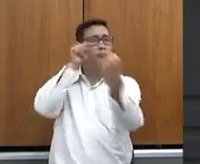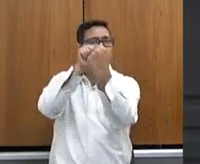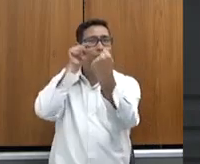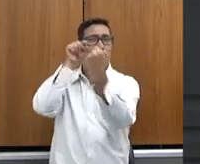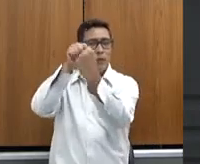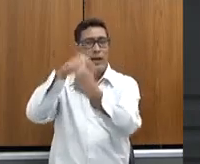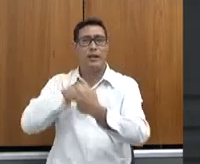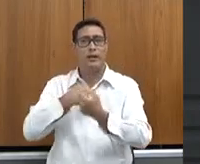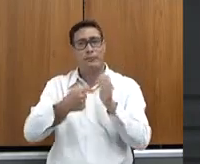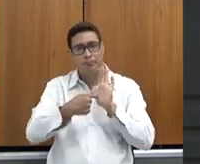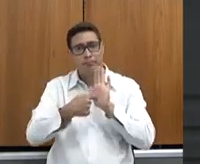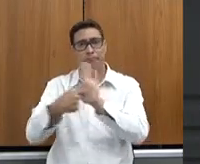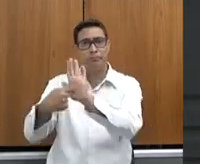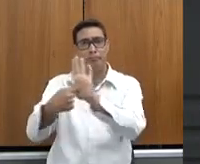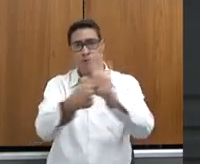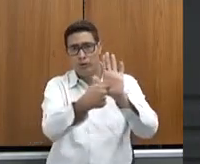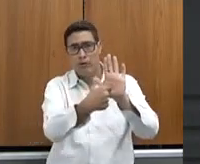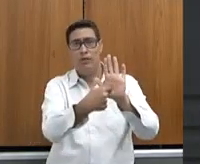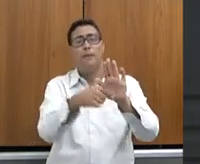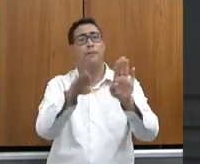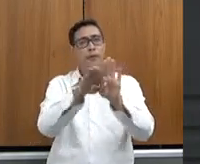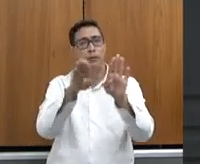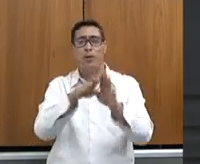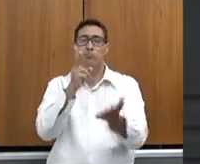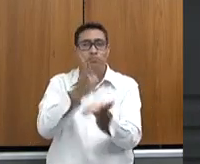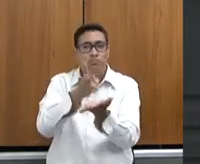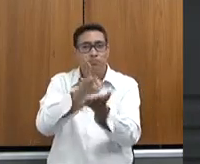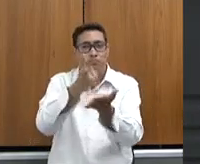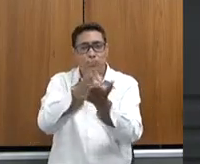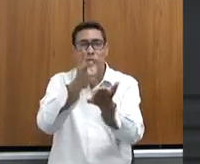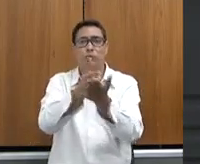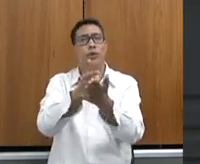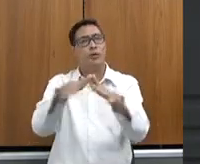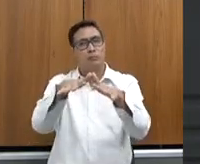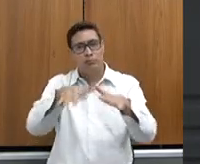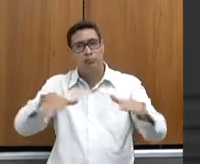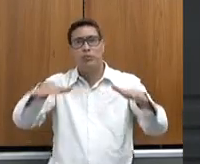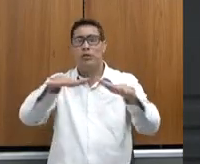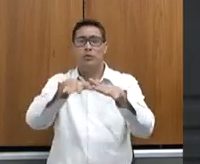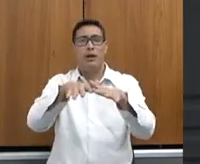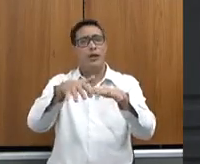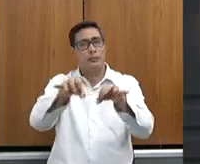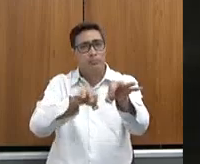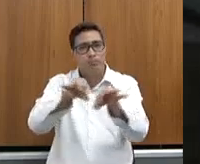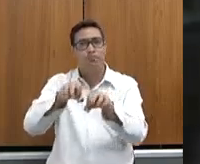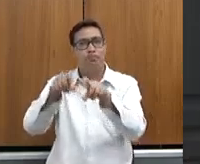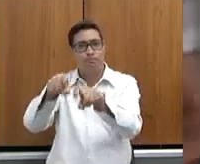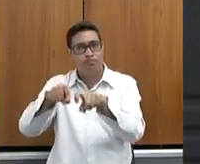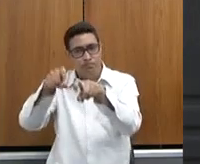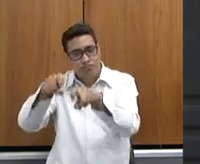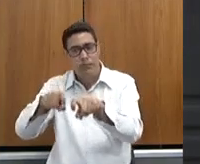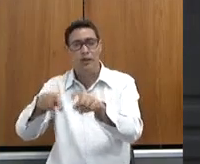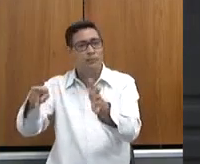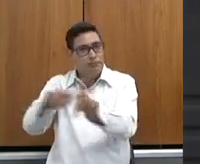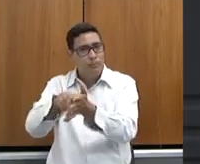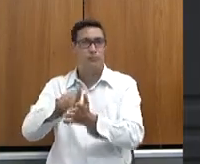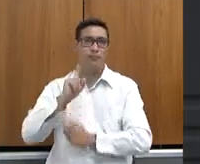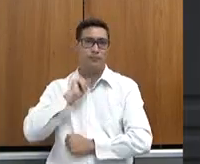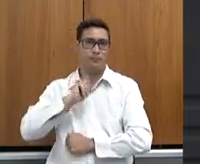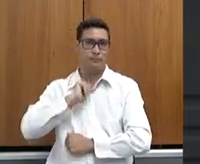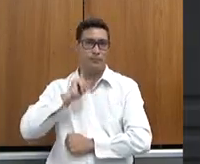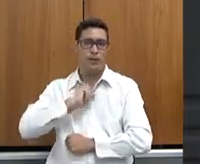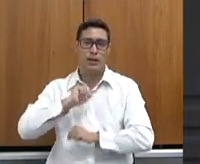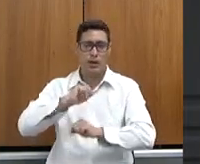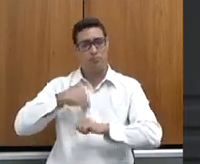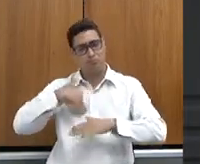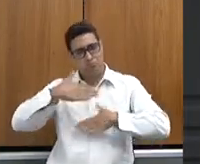continuar com essa agropecuária pungente, que é a nossa agropecuária mineira, que cada vez mais só